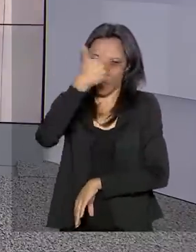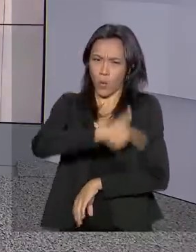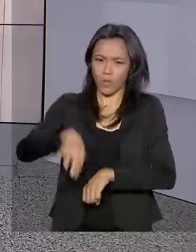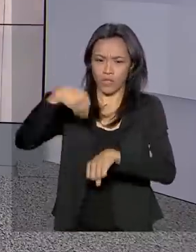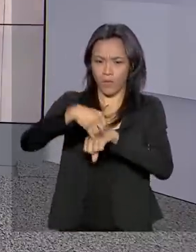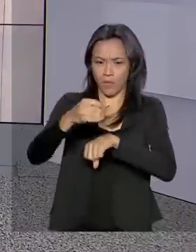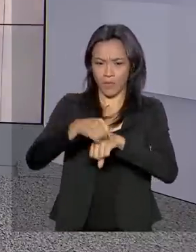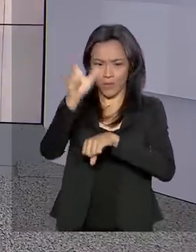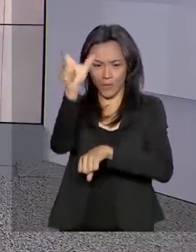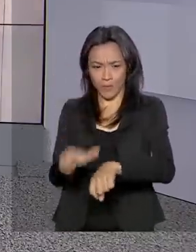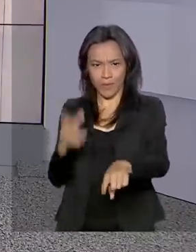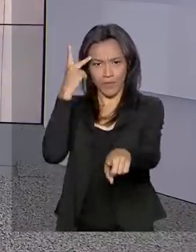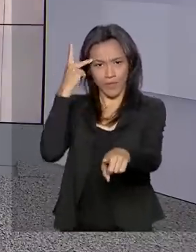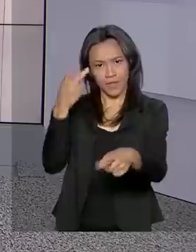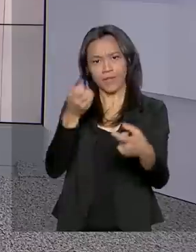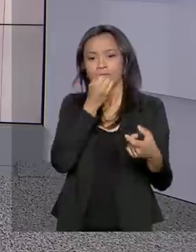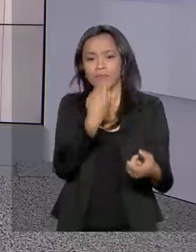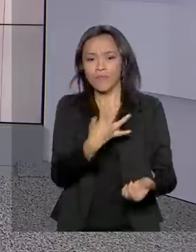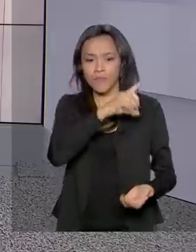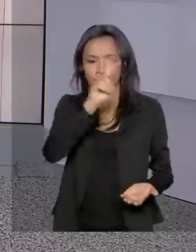pra gente. Bom dia, Ricardo.